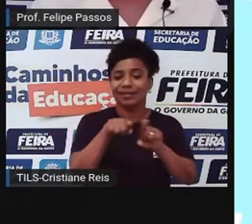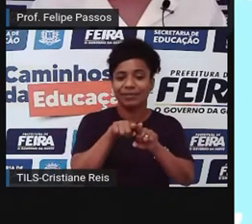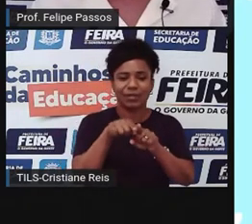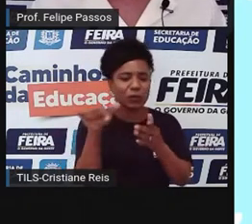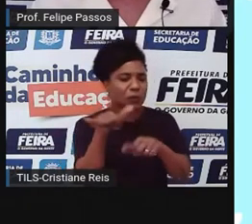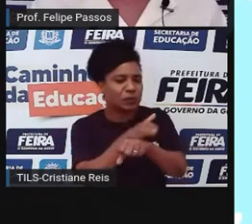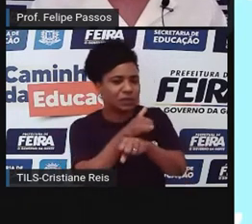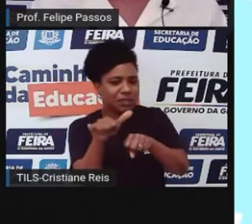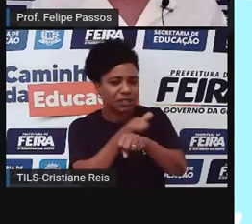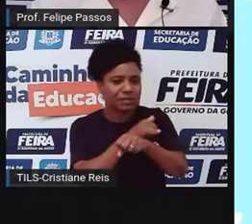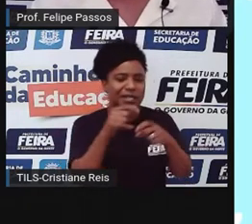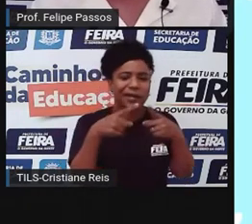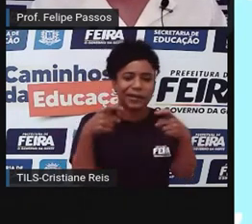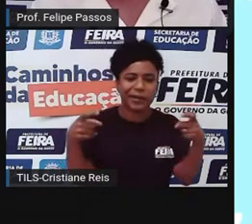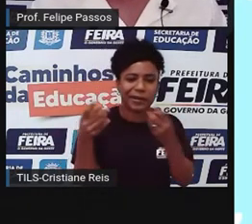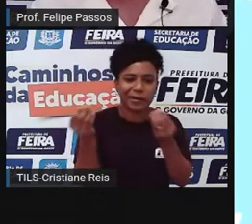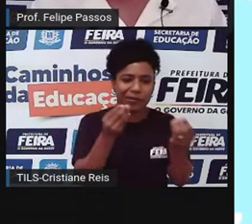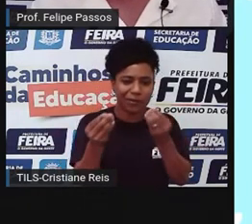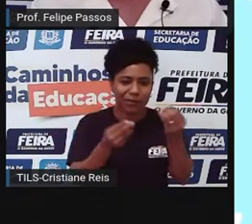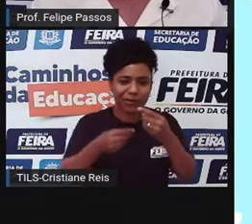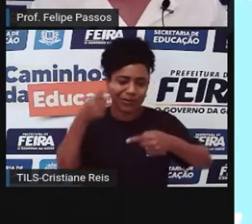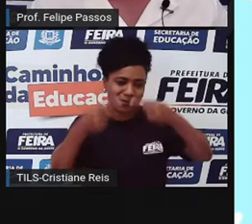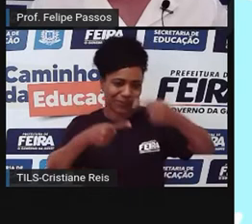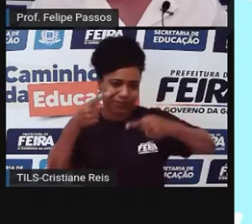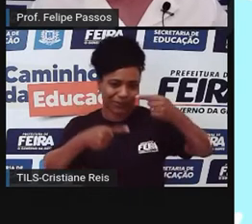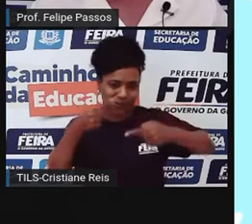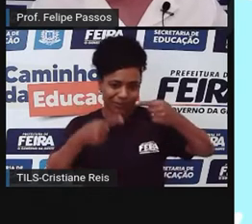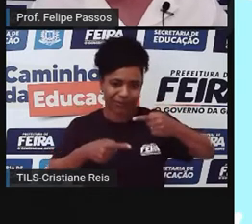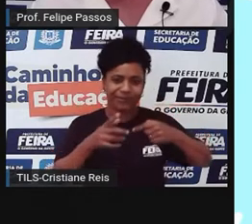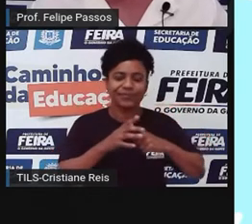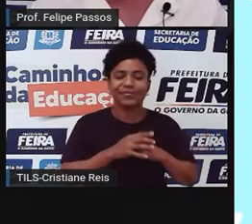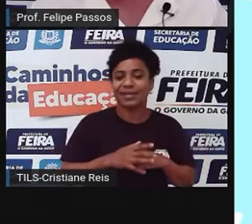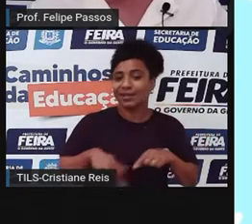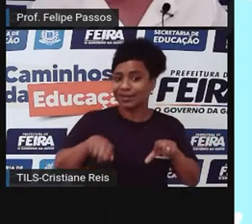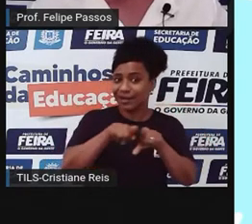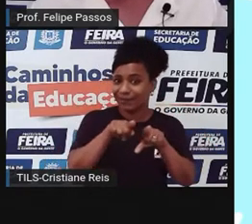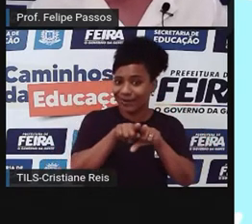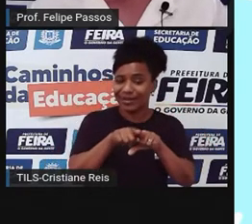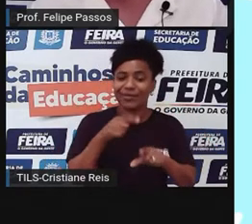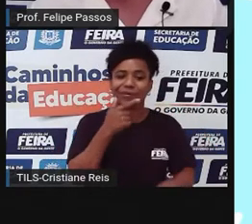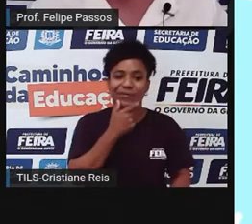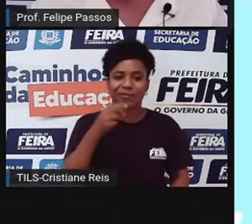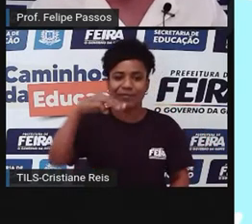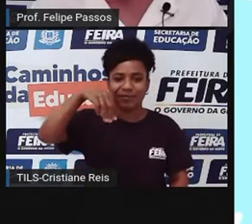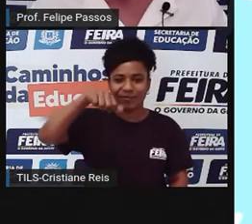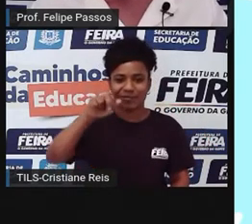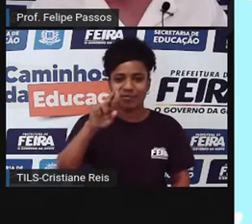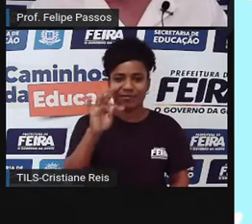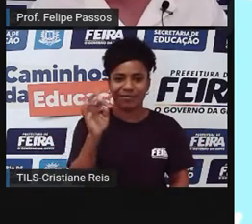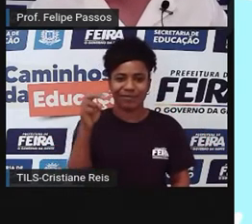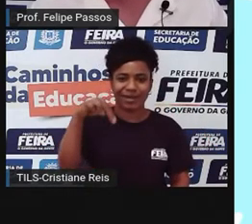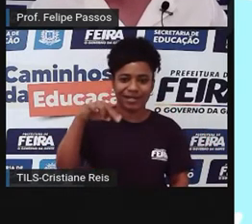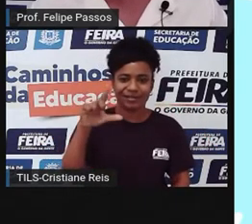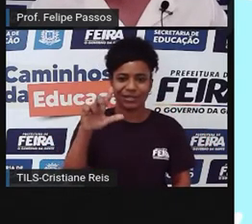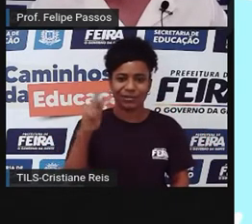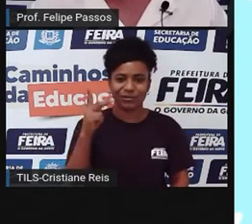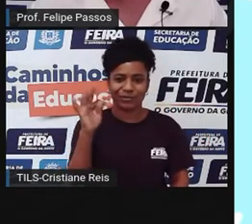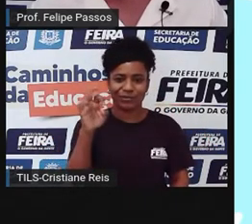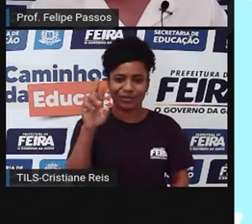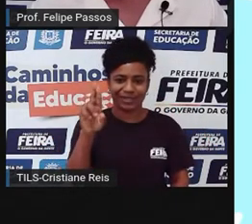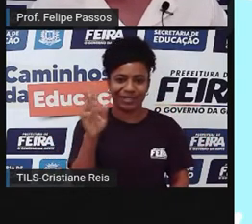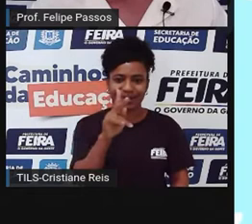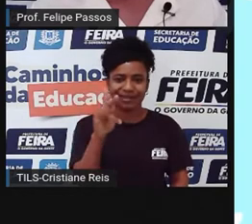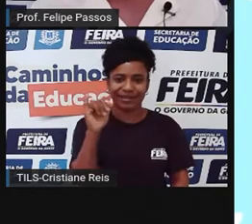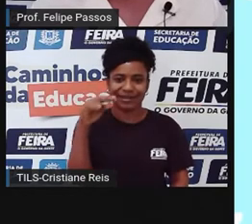a dia, né? Martin Luther King, trouxe aqui dois nomes lá dos Estados Unidos, ó. Martin Luther King e Harriet